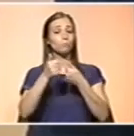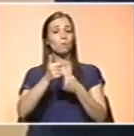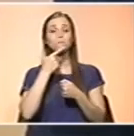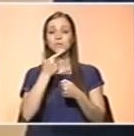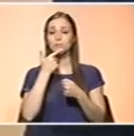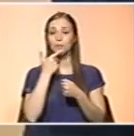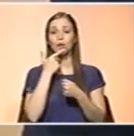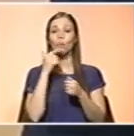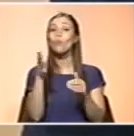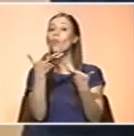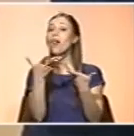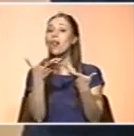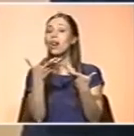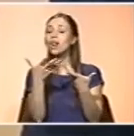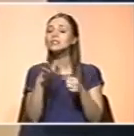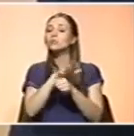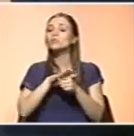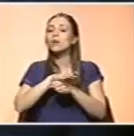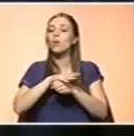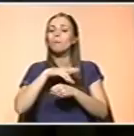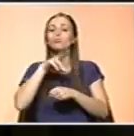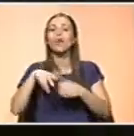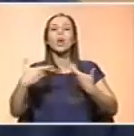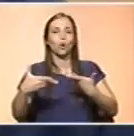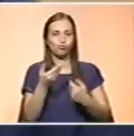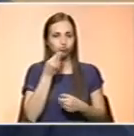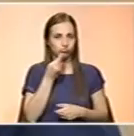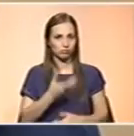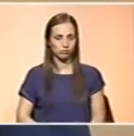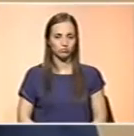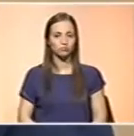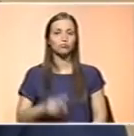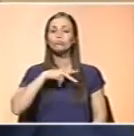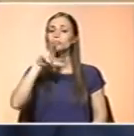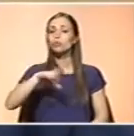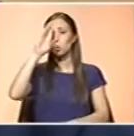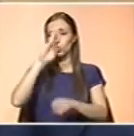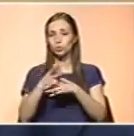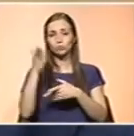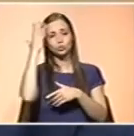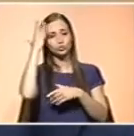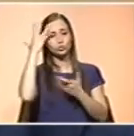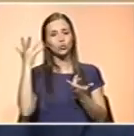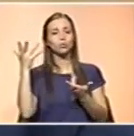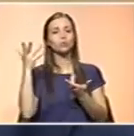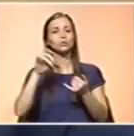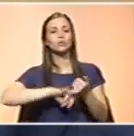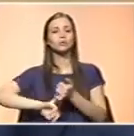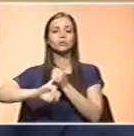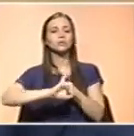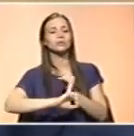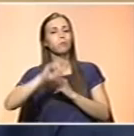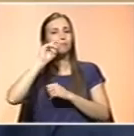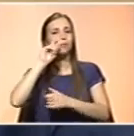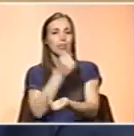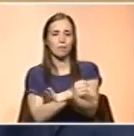de mais, qual é o ponto de situação neste momento em Portugal da diabetes infantil. Bom, nós em Portugal os últimos números do Observatório Nacional da Diabetes apontam para uma